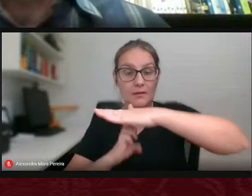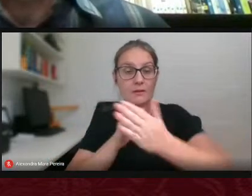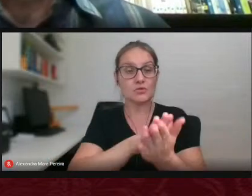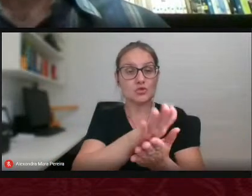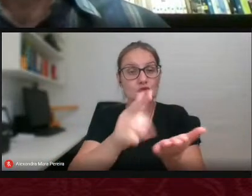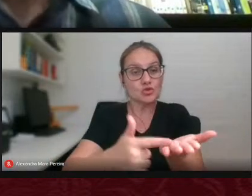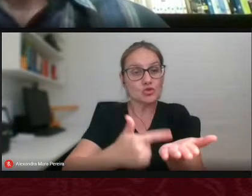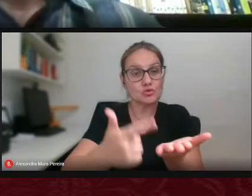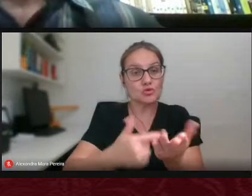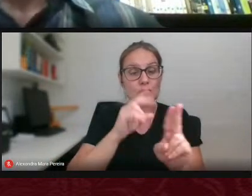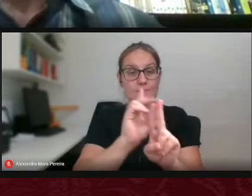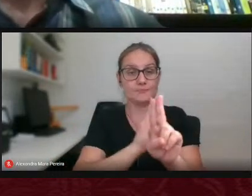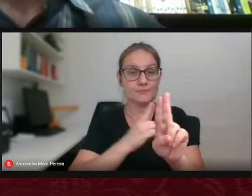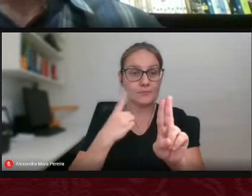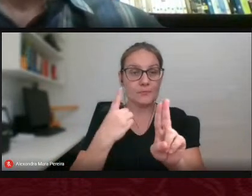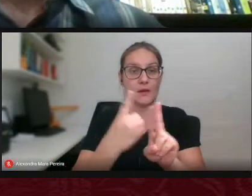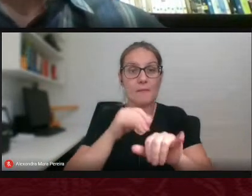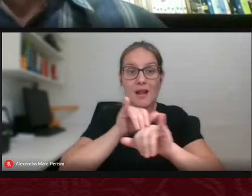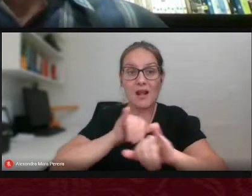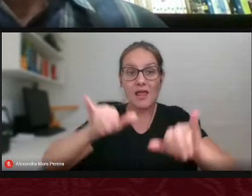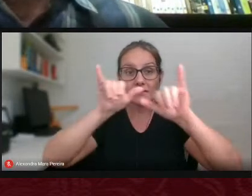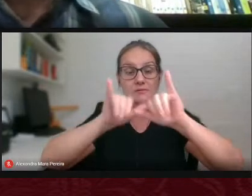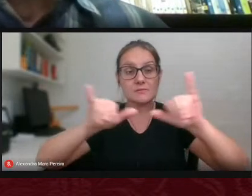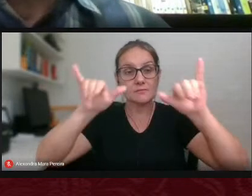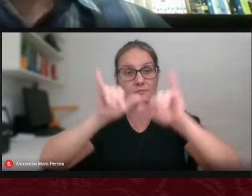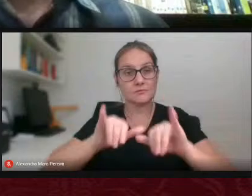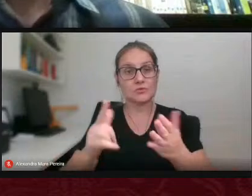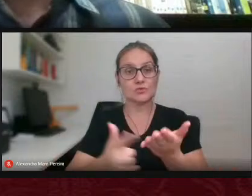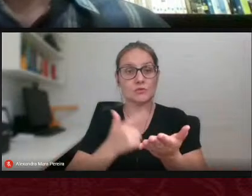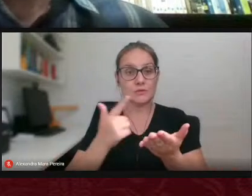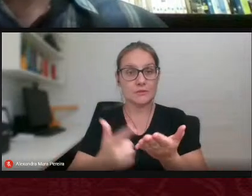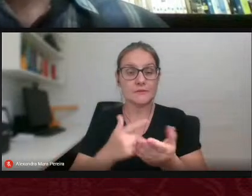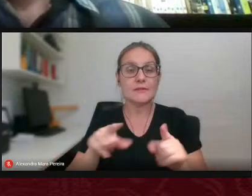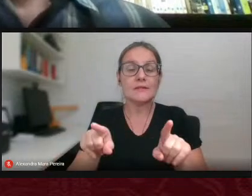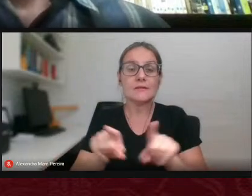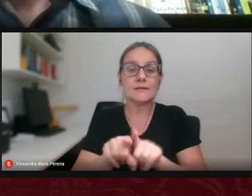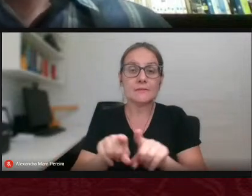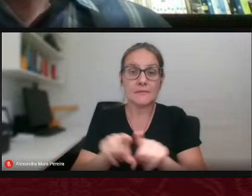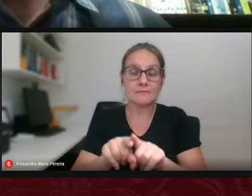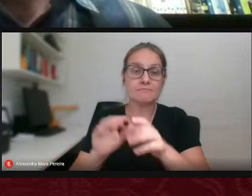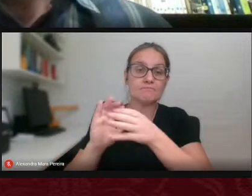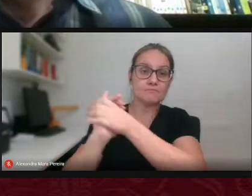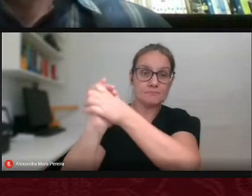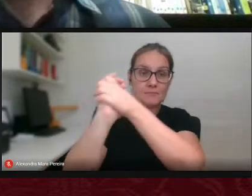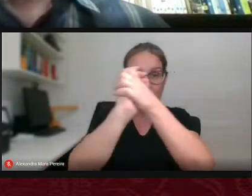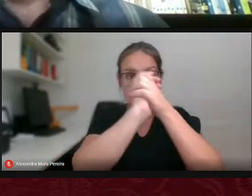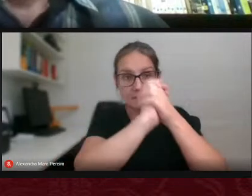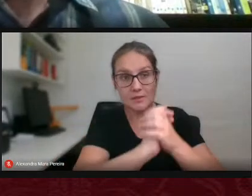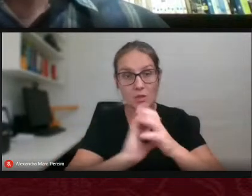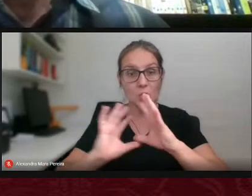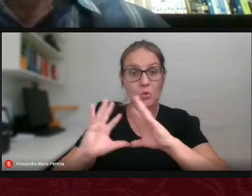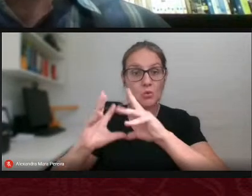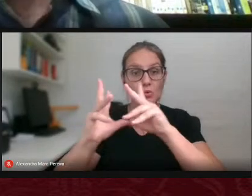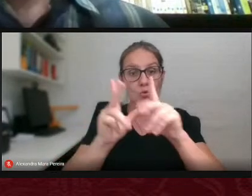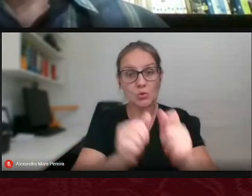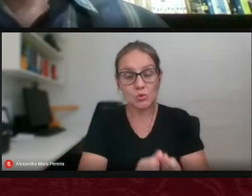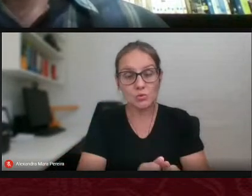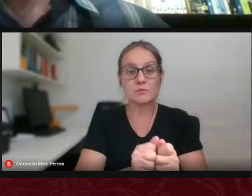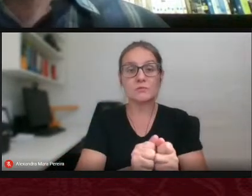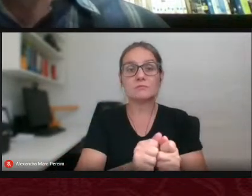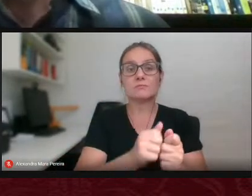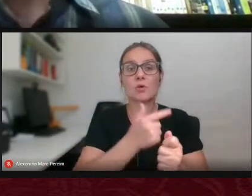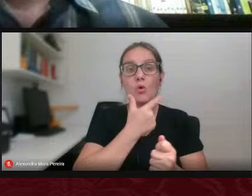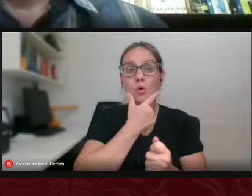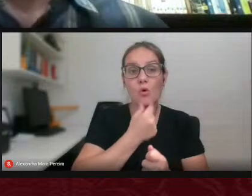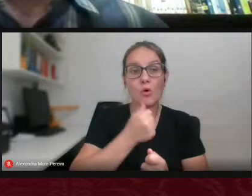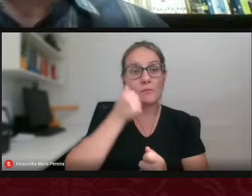de livros coletivo de livros e também aí me congratular com todas as autoras os autores as